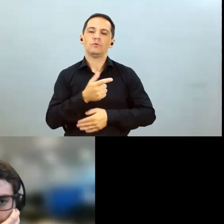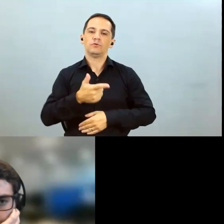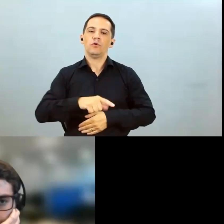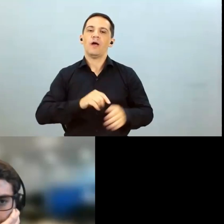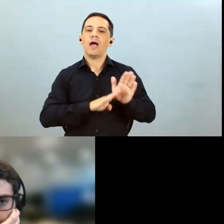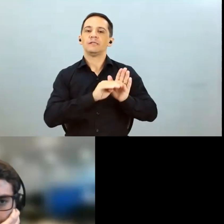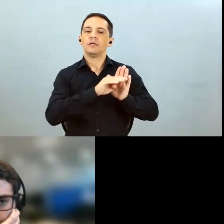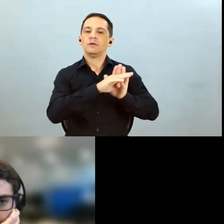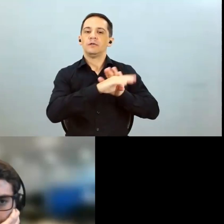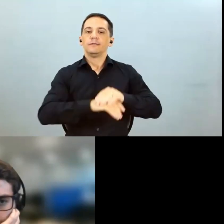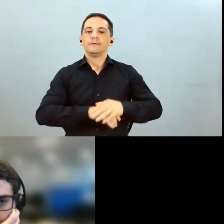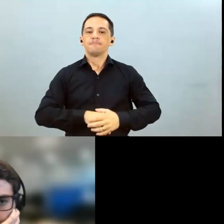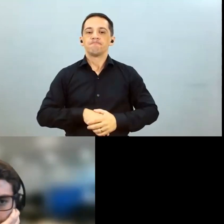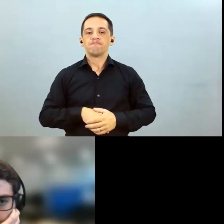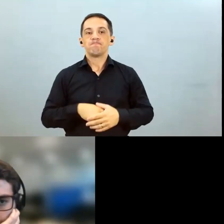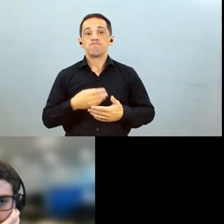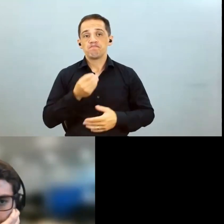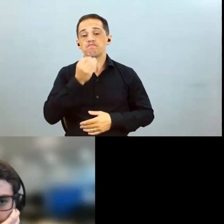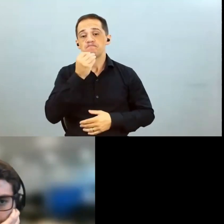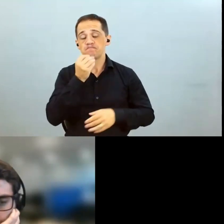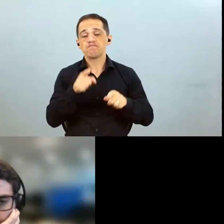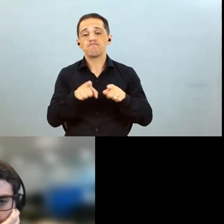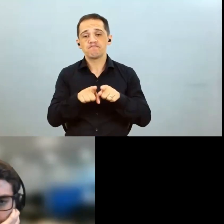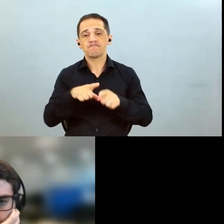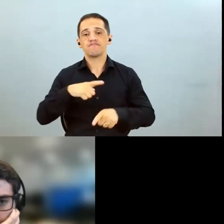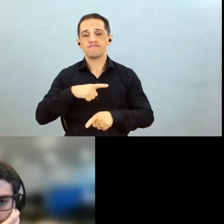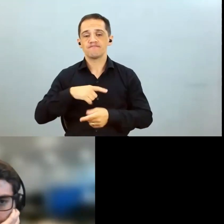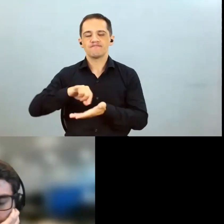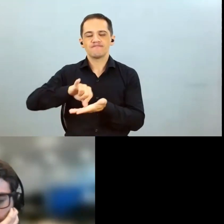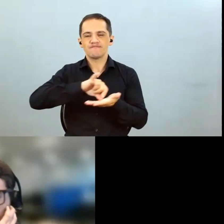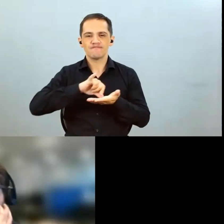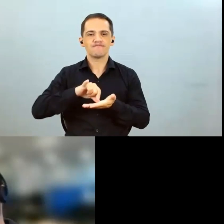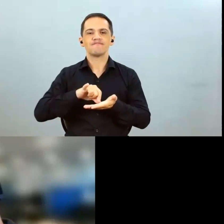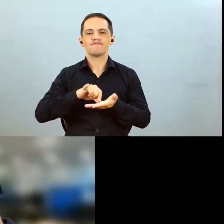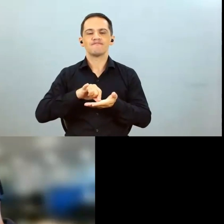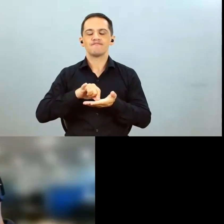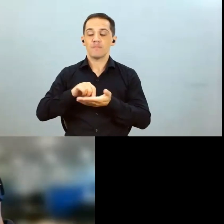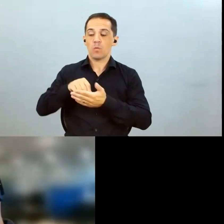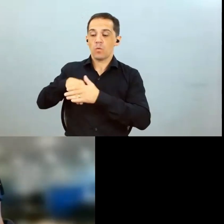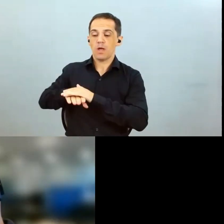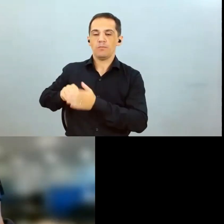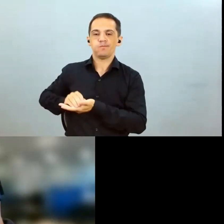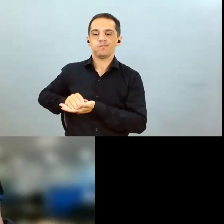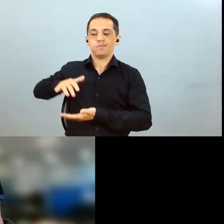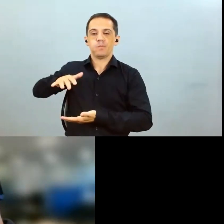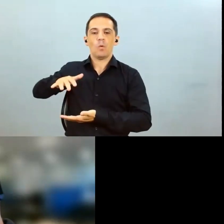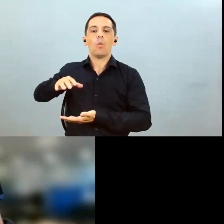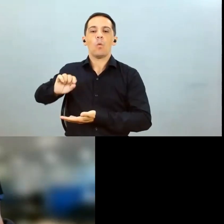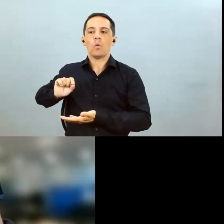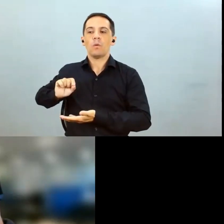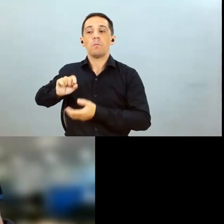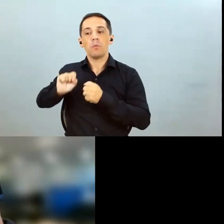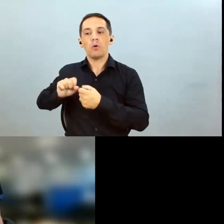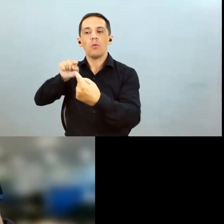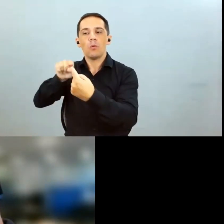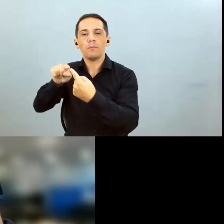e obviamente temos capital para alocar em expansão então a expansão em áreas maduras então